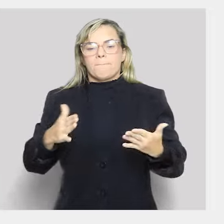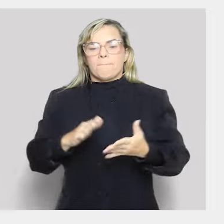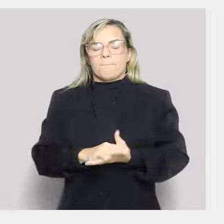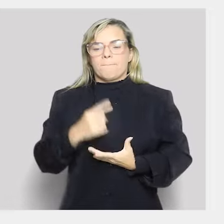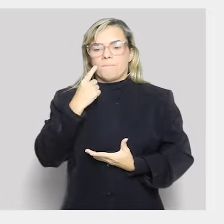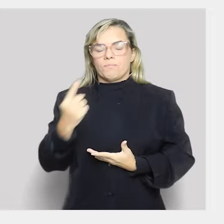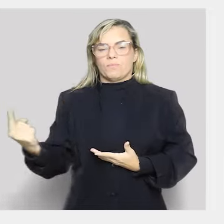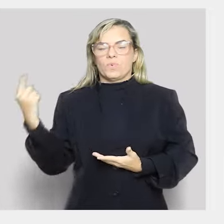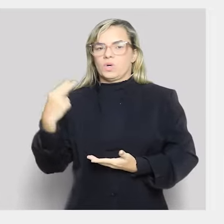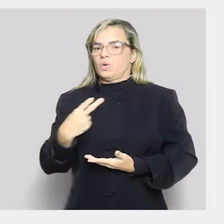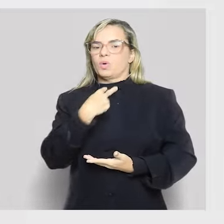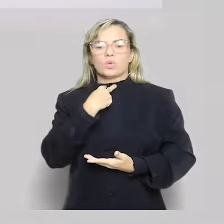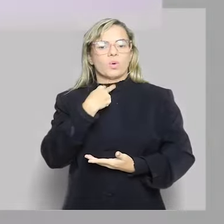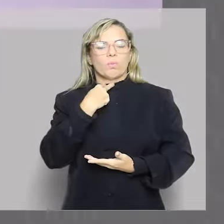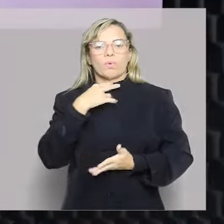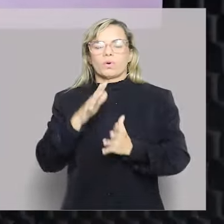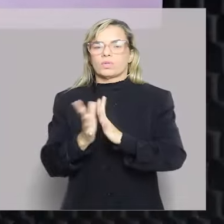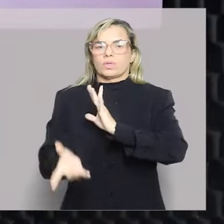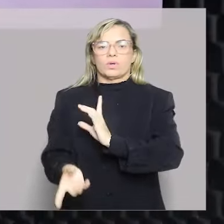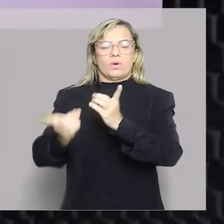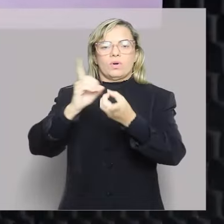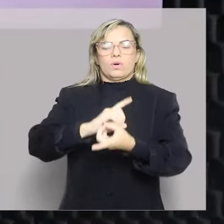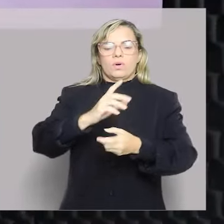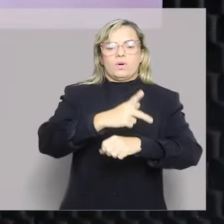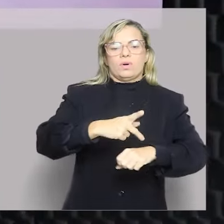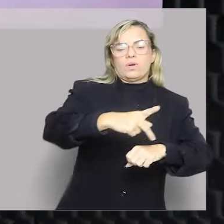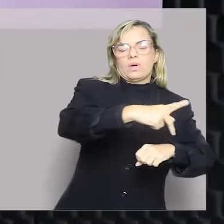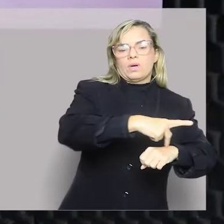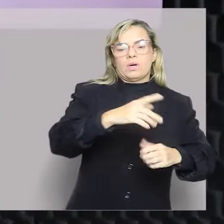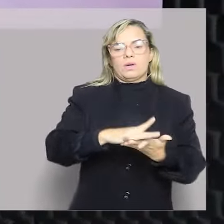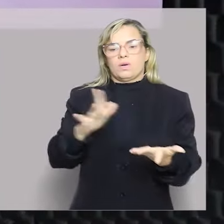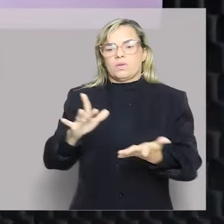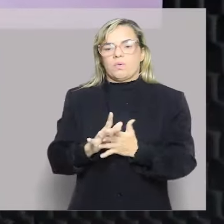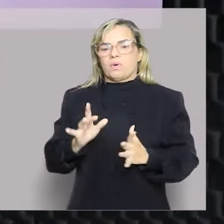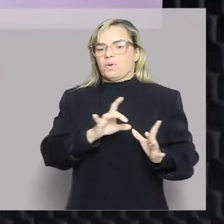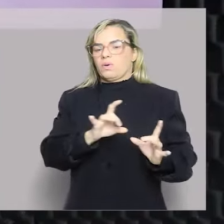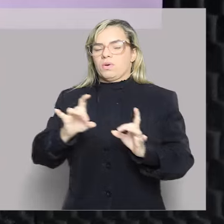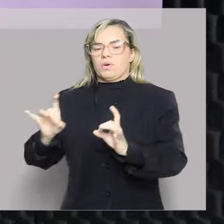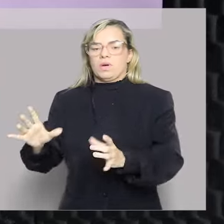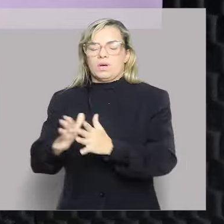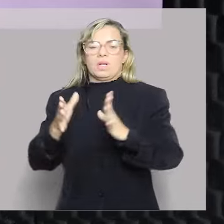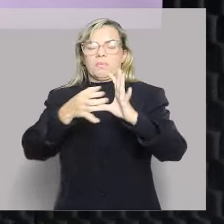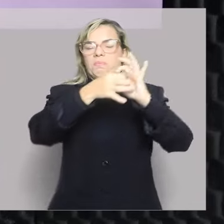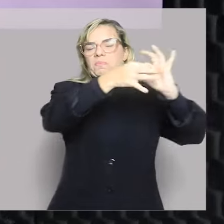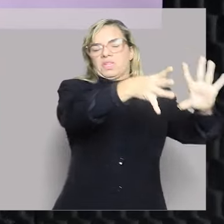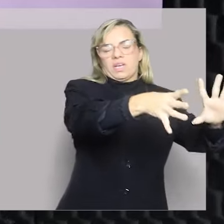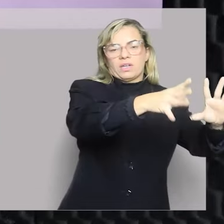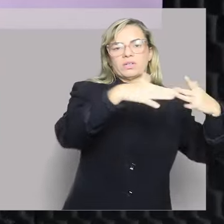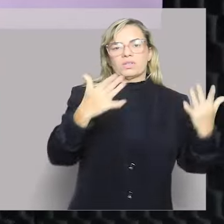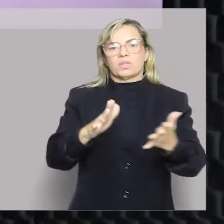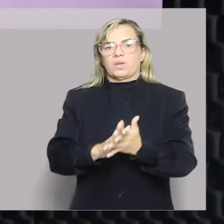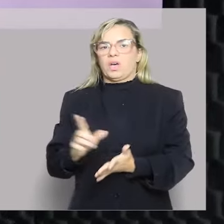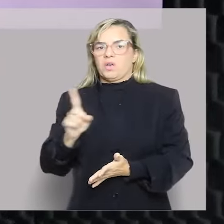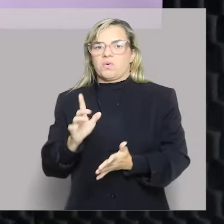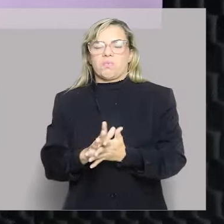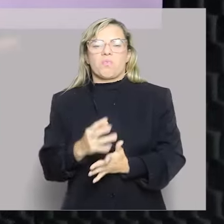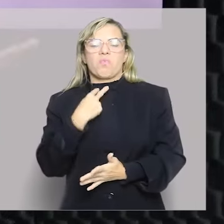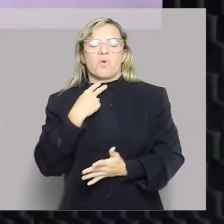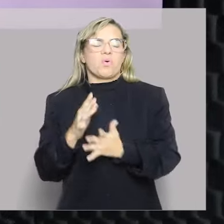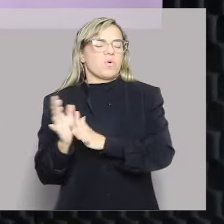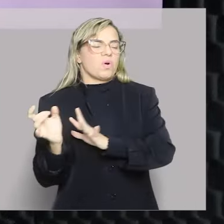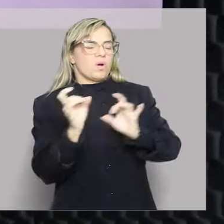Estado não pode opor essas cláusulas. Eu não posso renunciar ao meu direito à liberdade, eu não posso renunciar ao meu direito